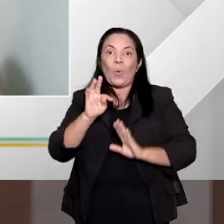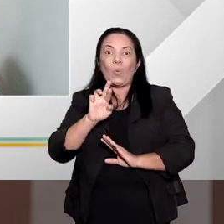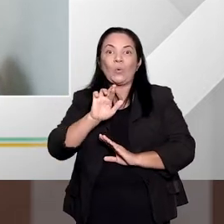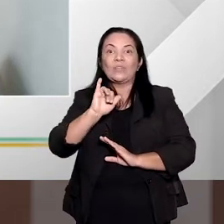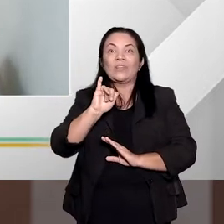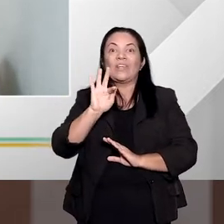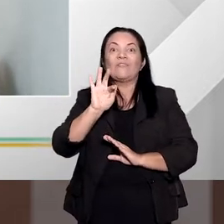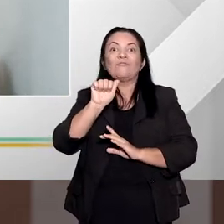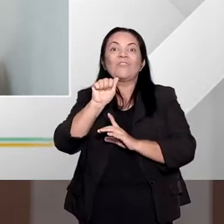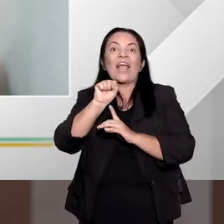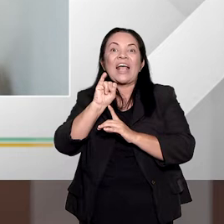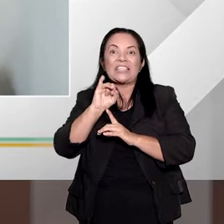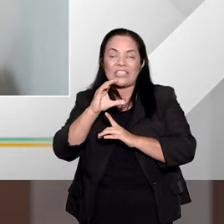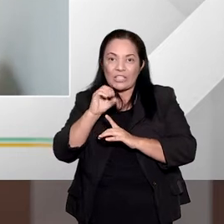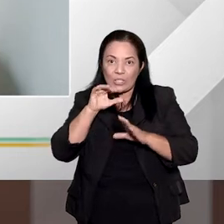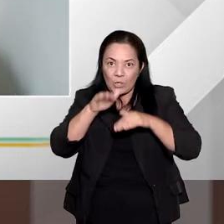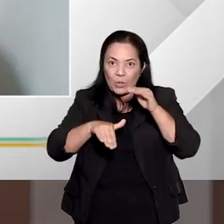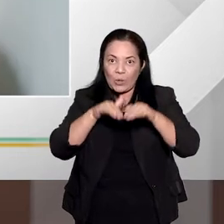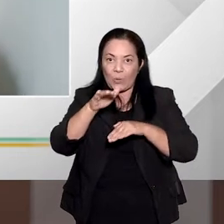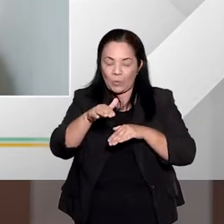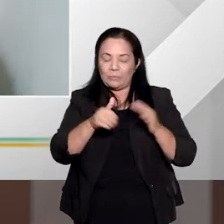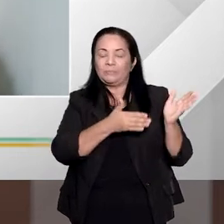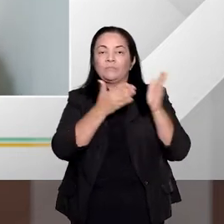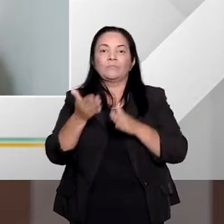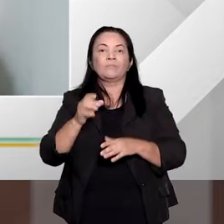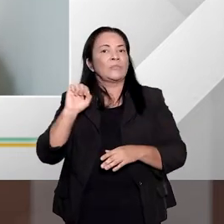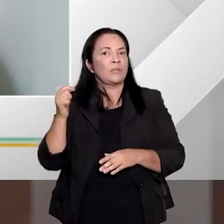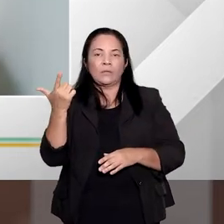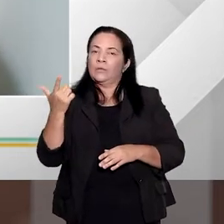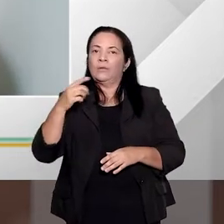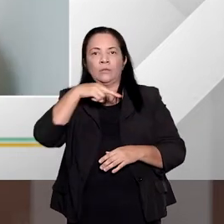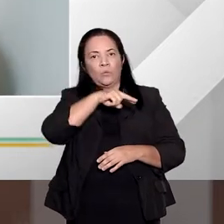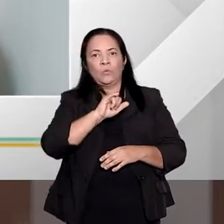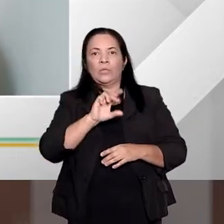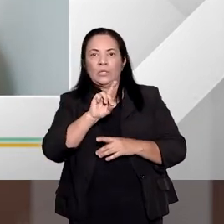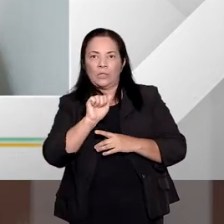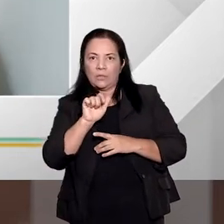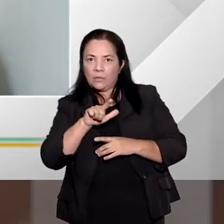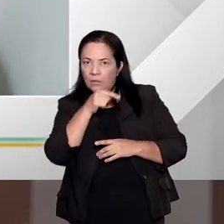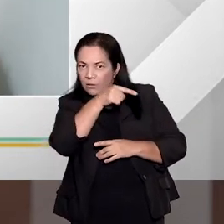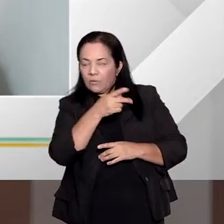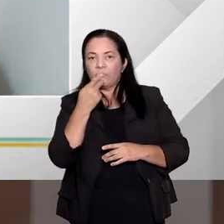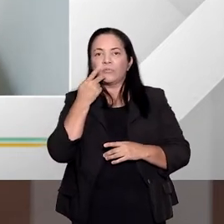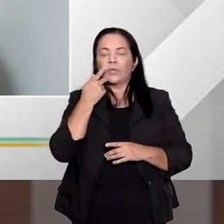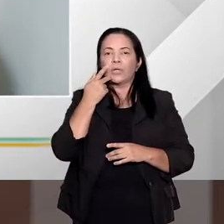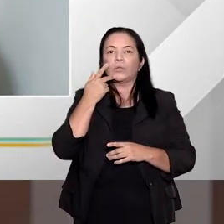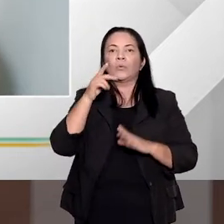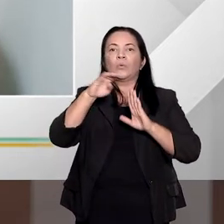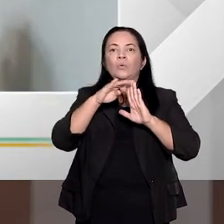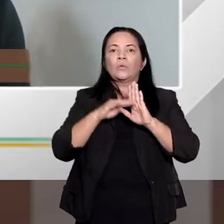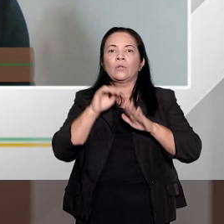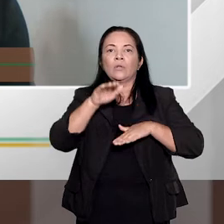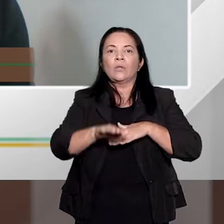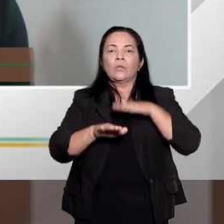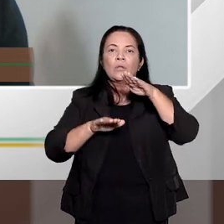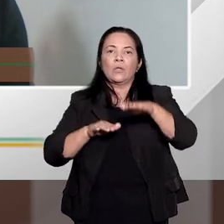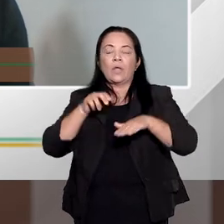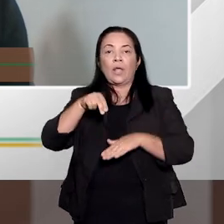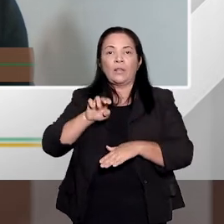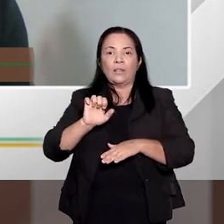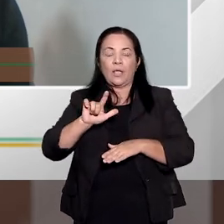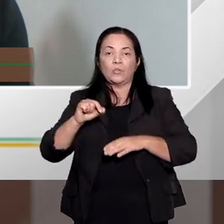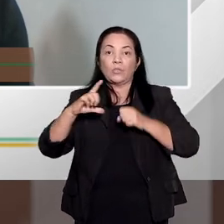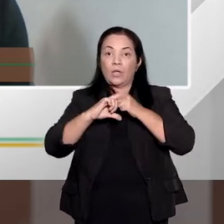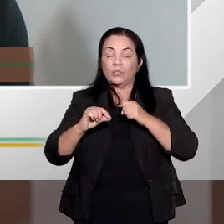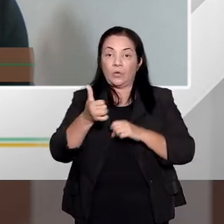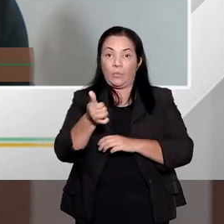Não, com certeza. Claro, aproveitando o gancho aí do que o Nidal falou, esse critério trifásico, o critério do Nelson Hungria, está descrito